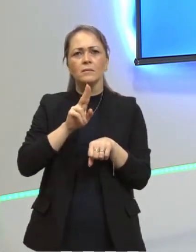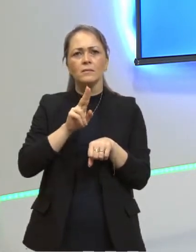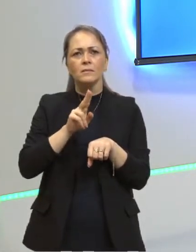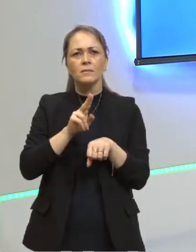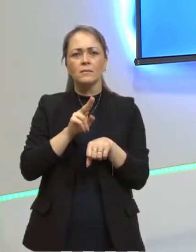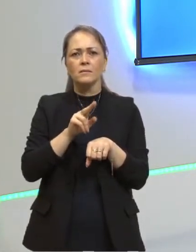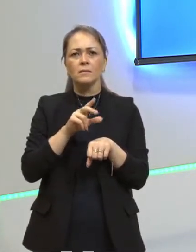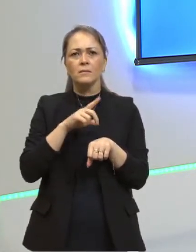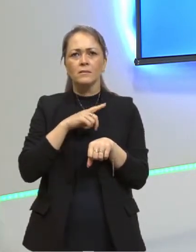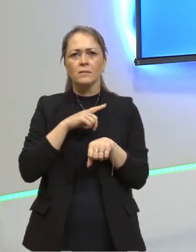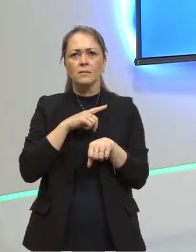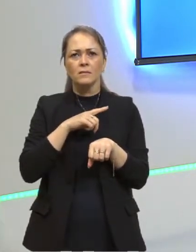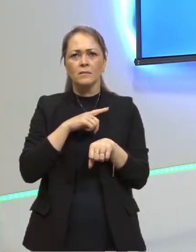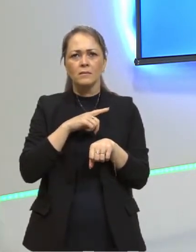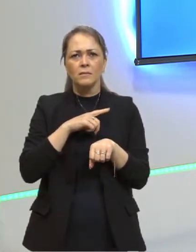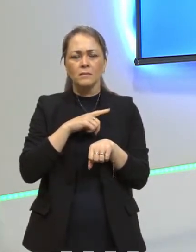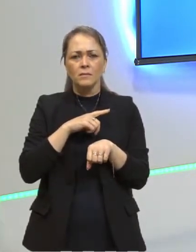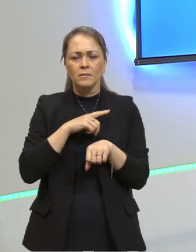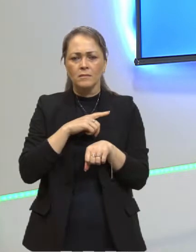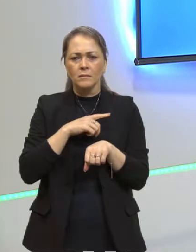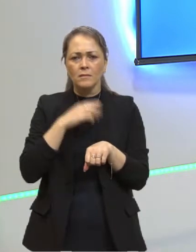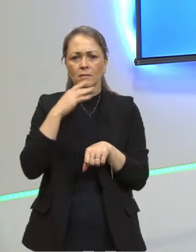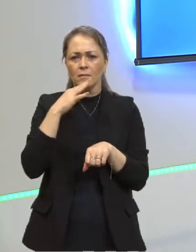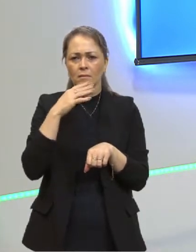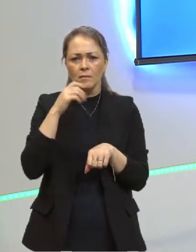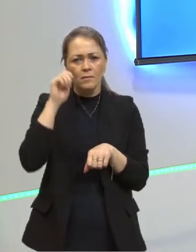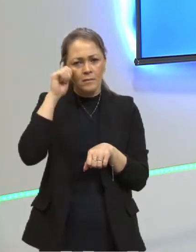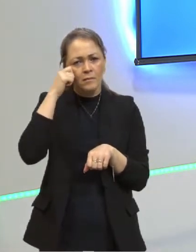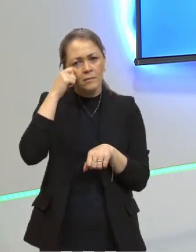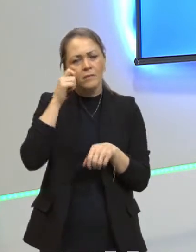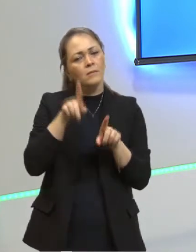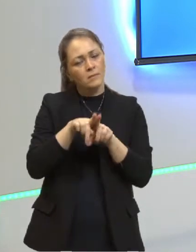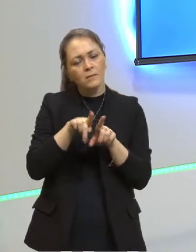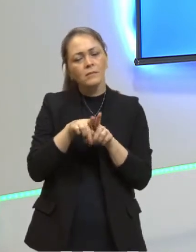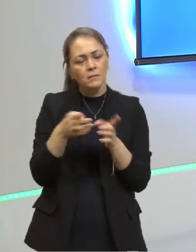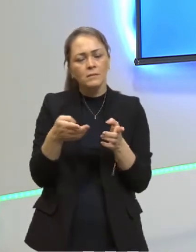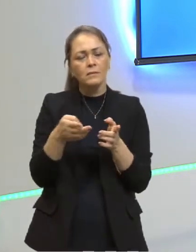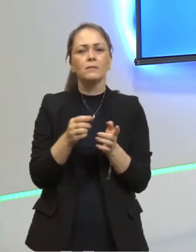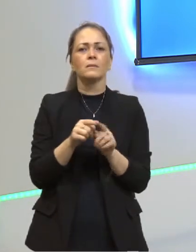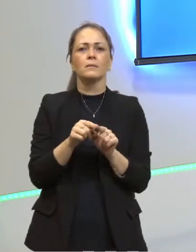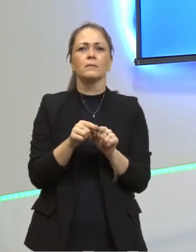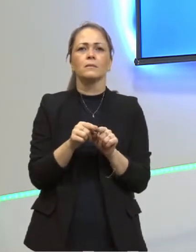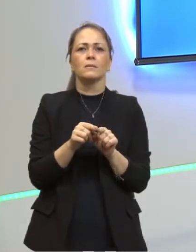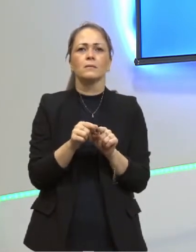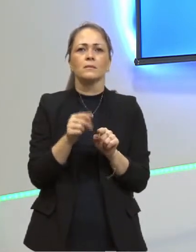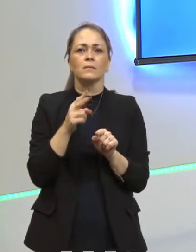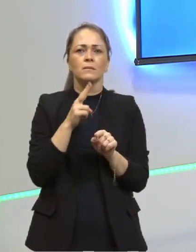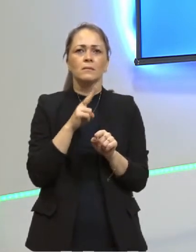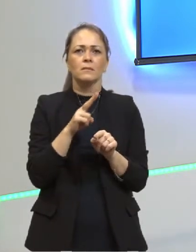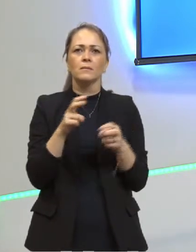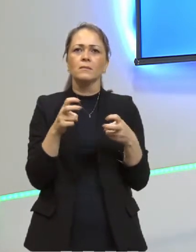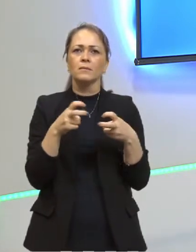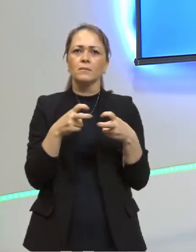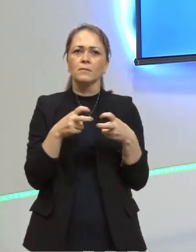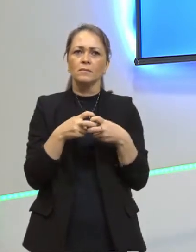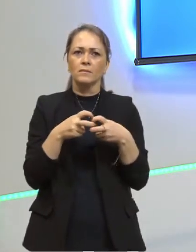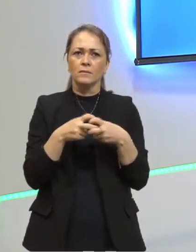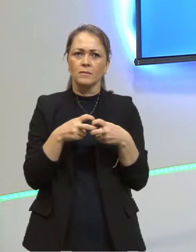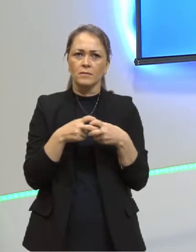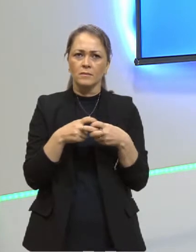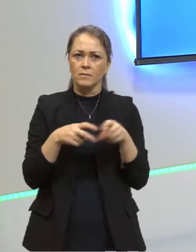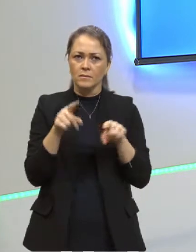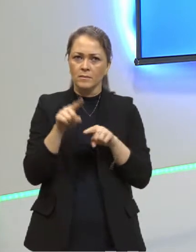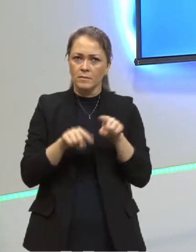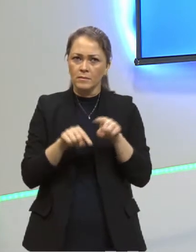cor preta, isso? Escura, isso? Sim, também. Porque a gente já viu na física que os